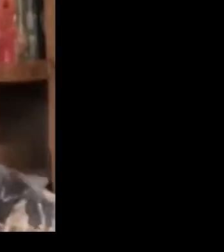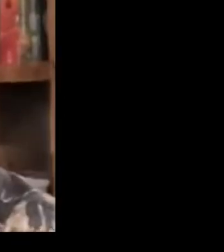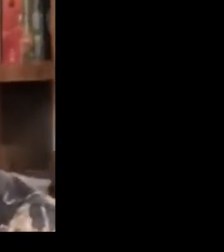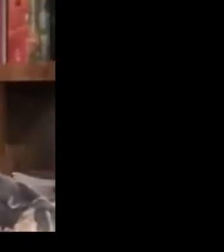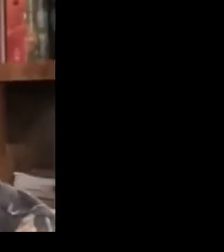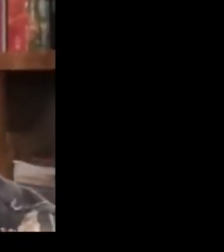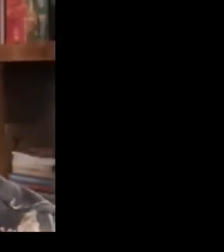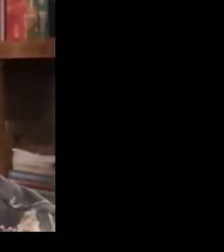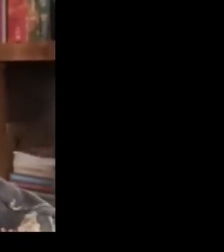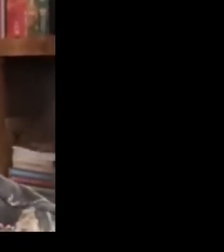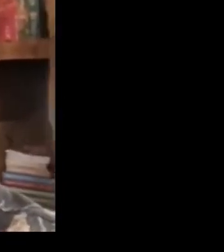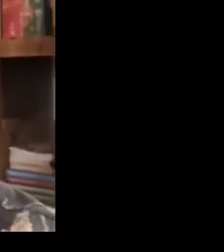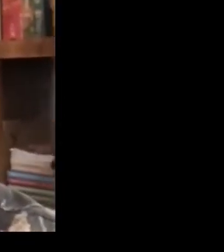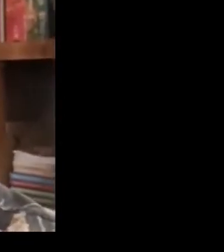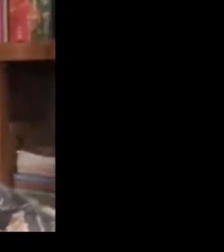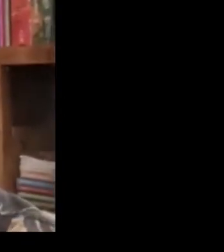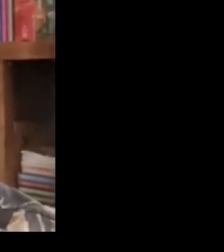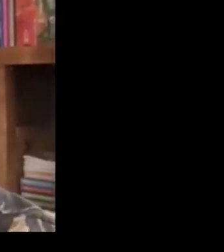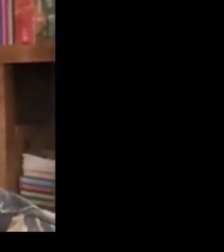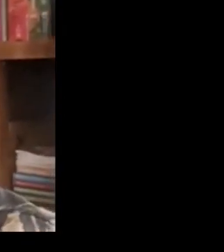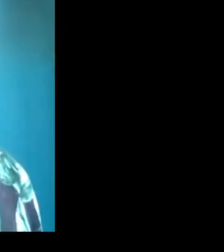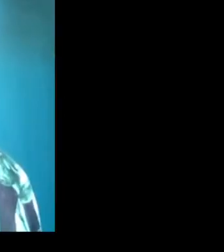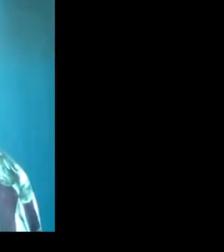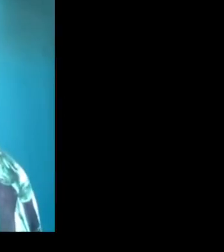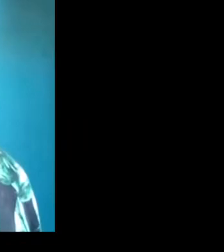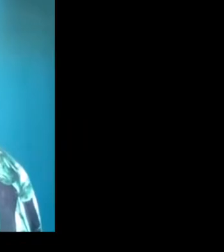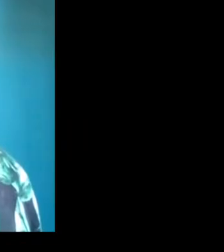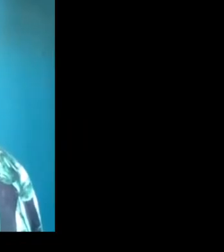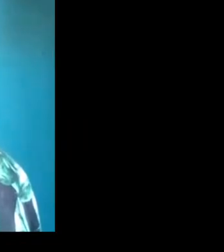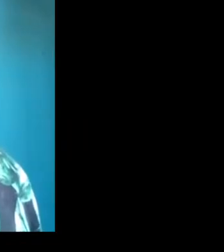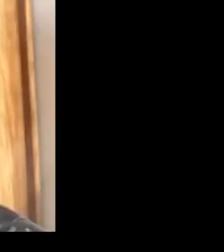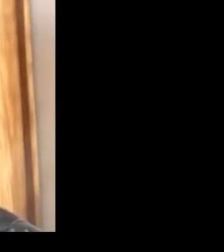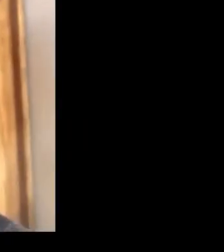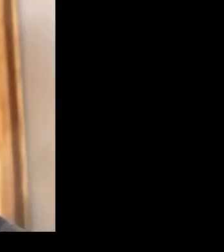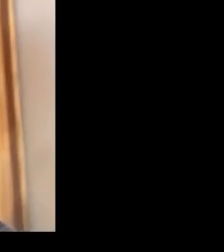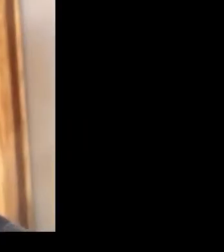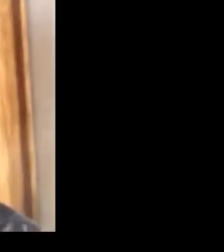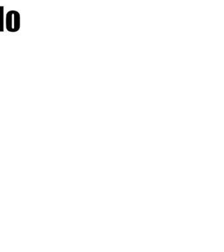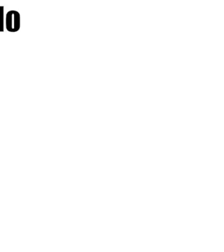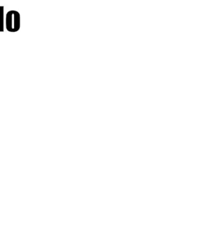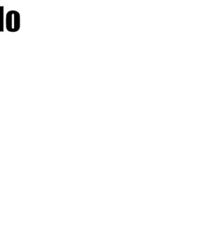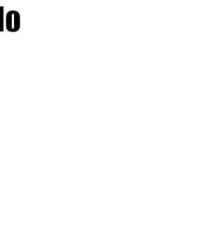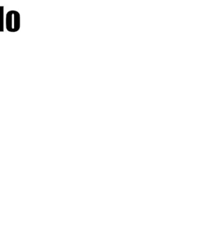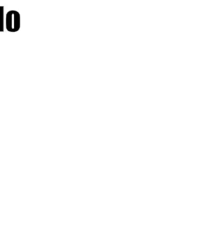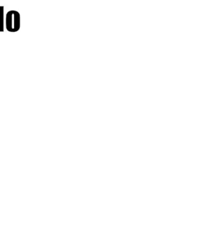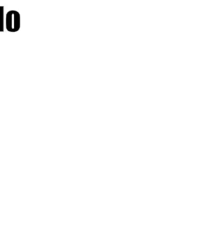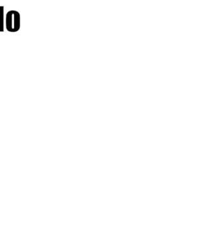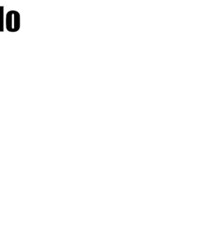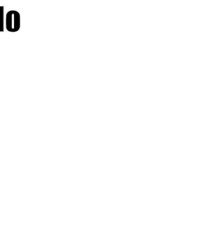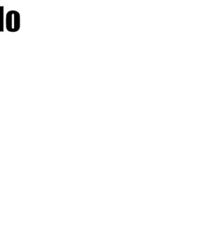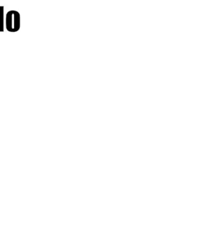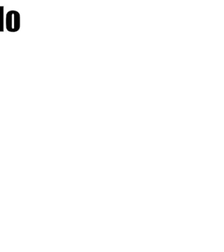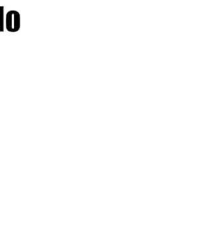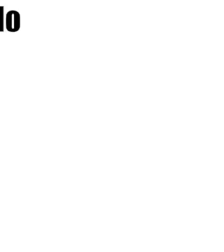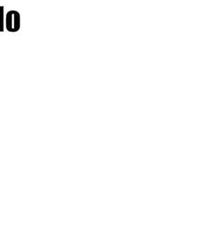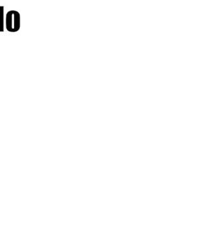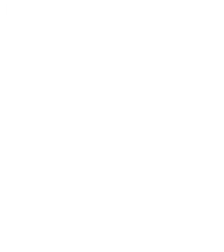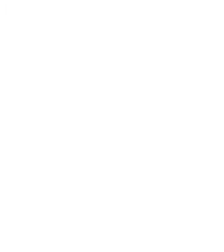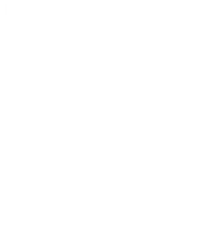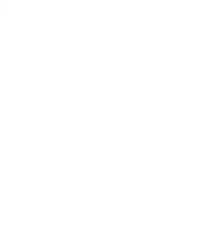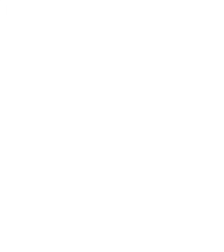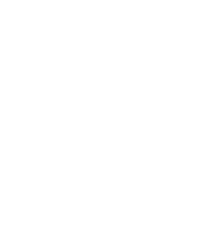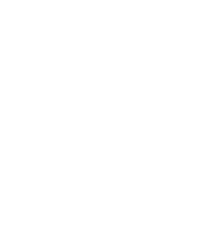Belo. Jacobs Jenkins. Everybody. É isso? É Mato. Mato.